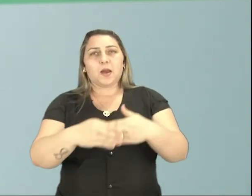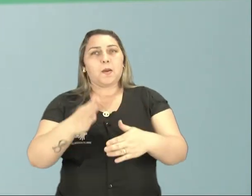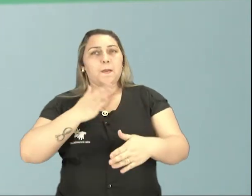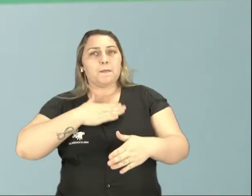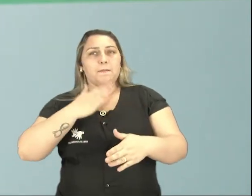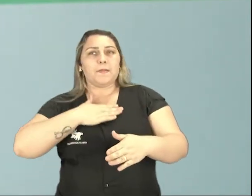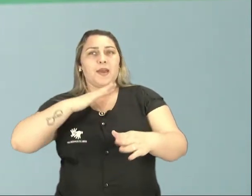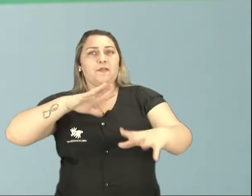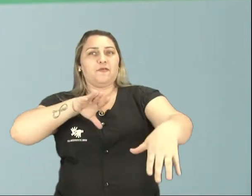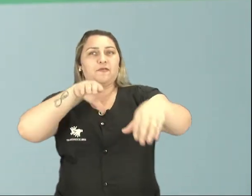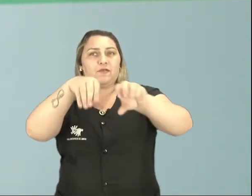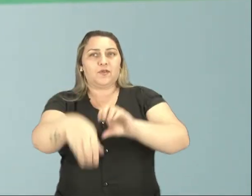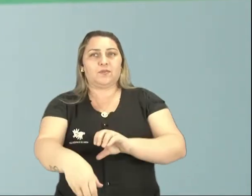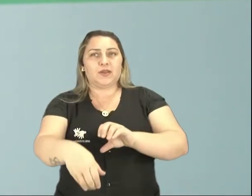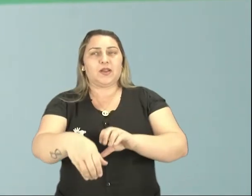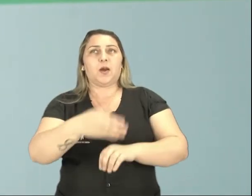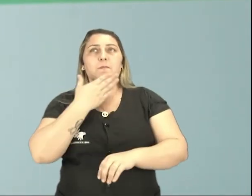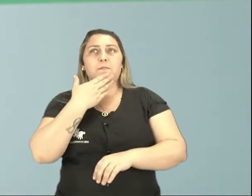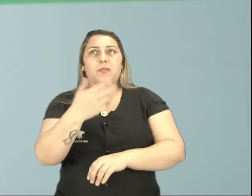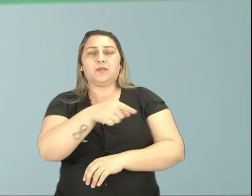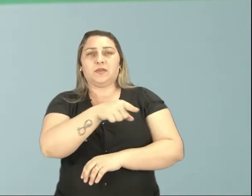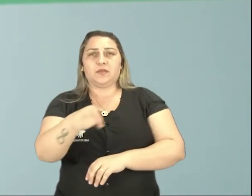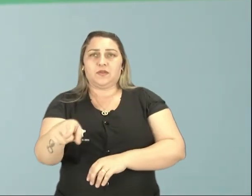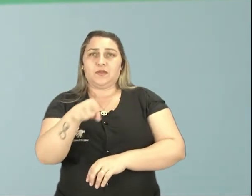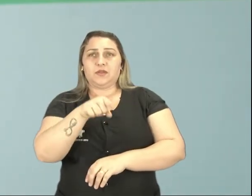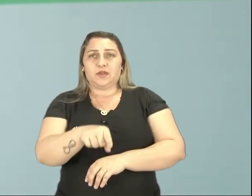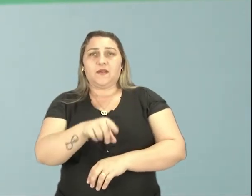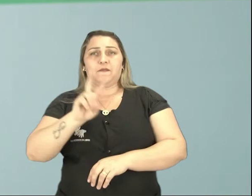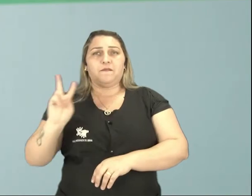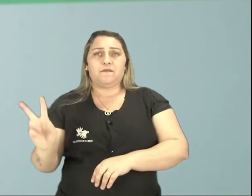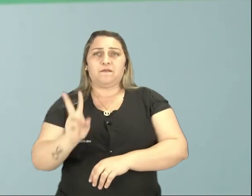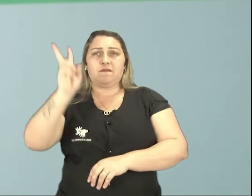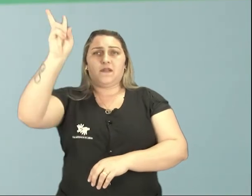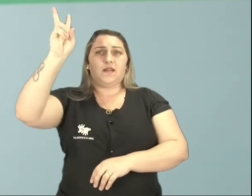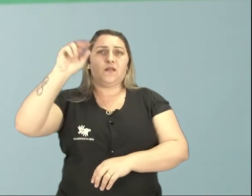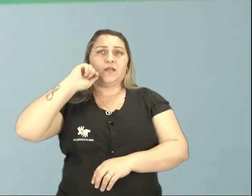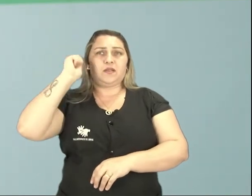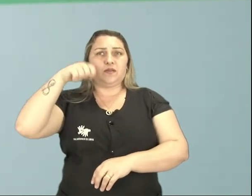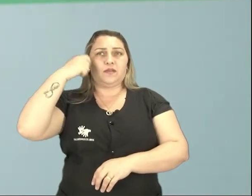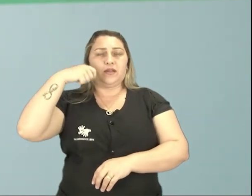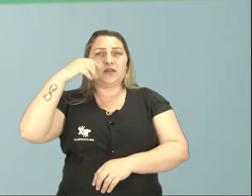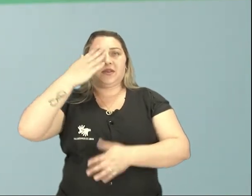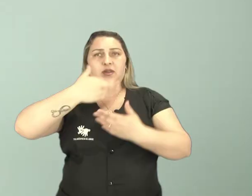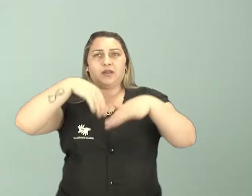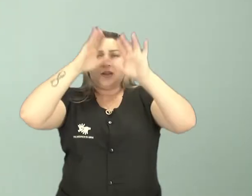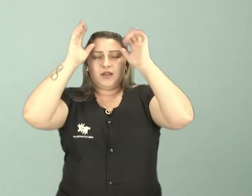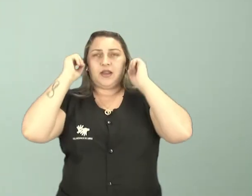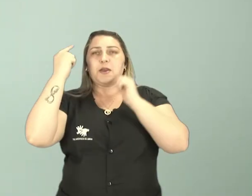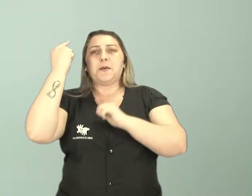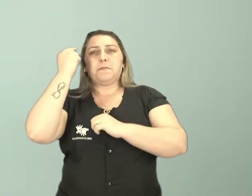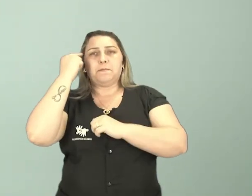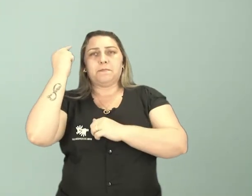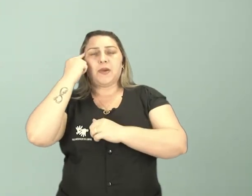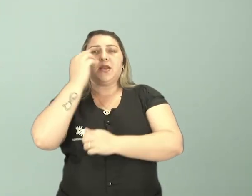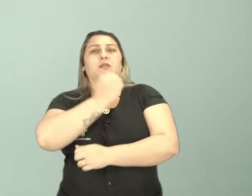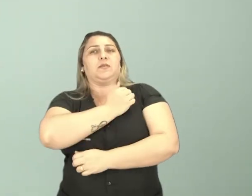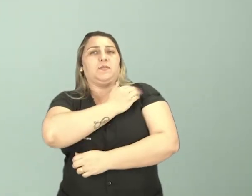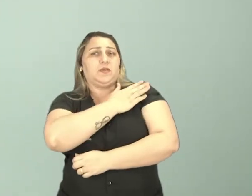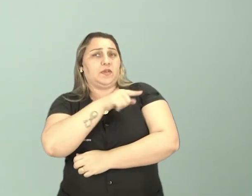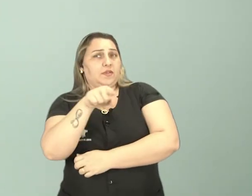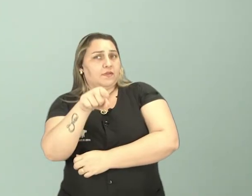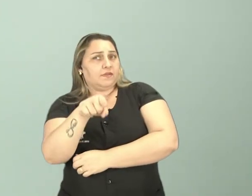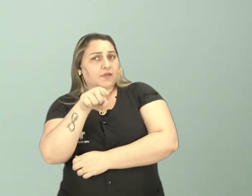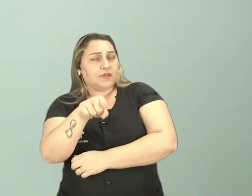professora de arte, eu sempre vou puxar para a minha área de formação. E aí o que eu peço para vocês é que vocês valorizem o artista da